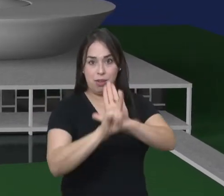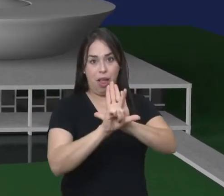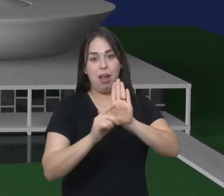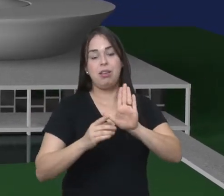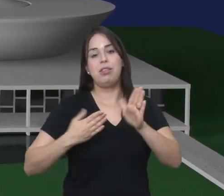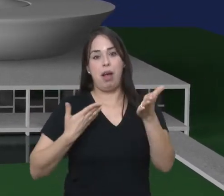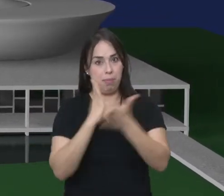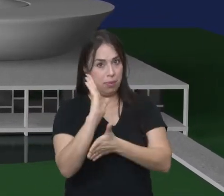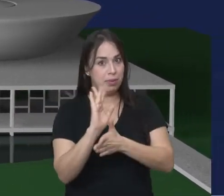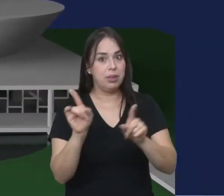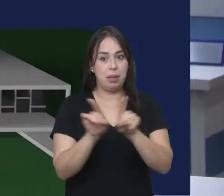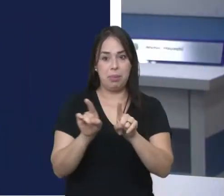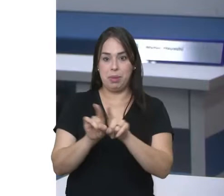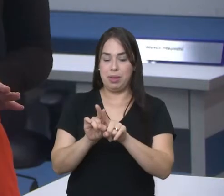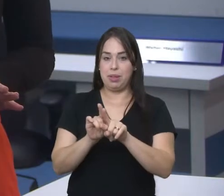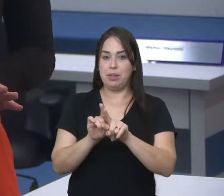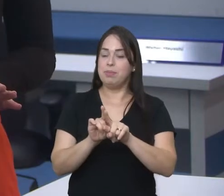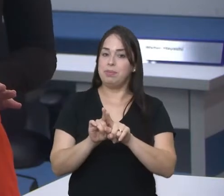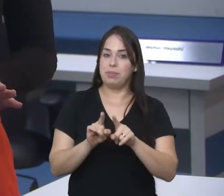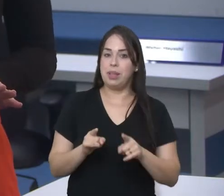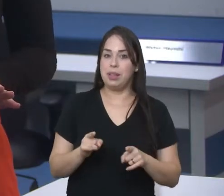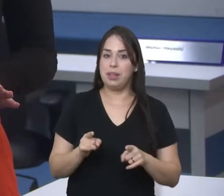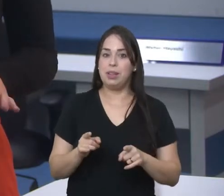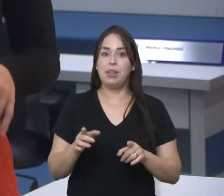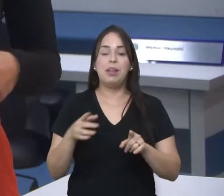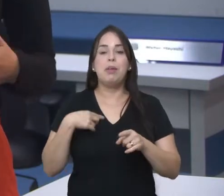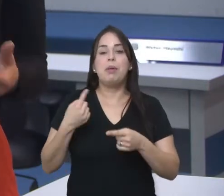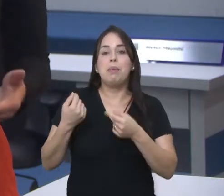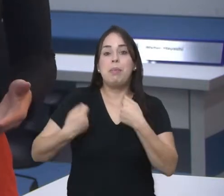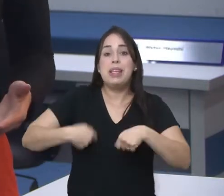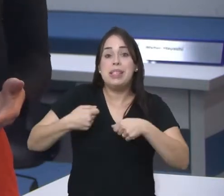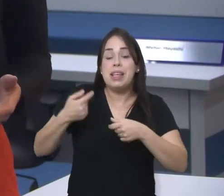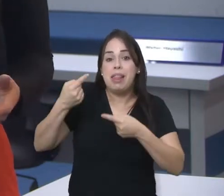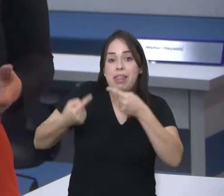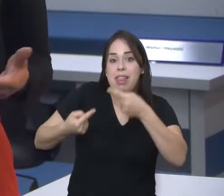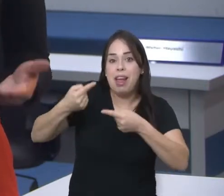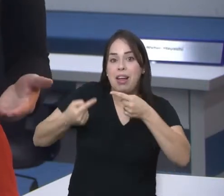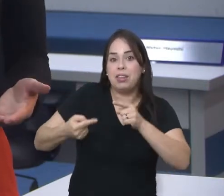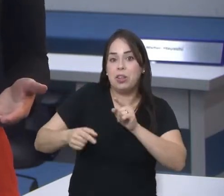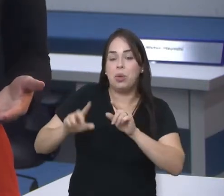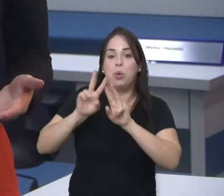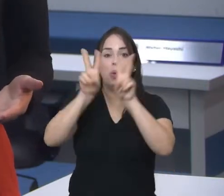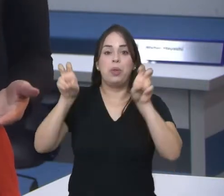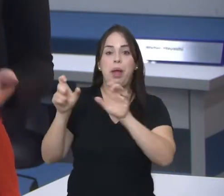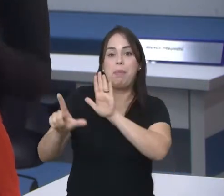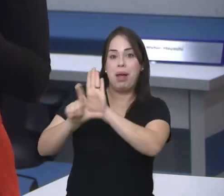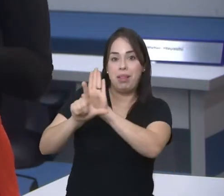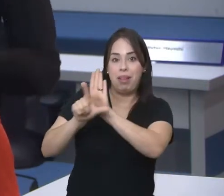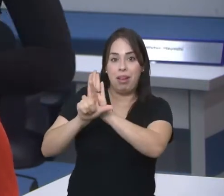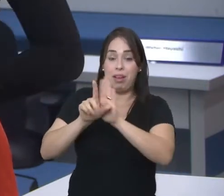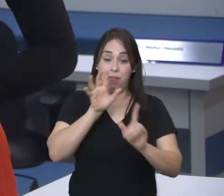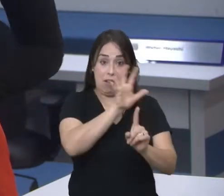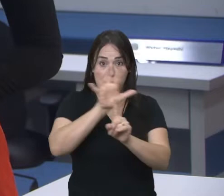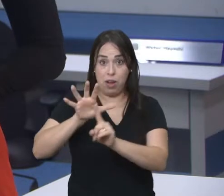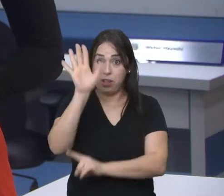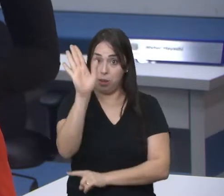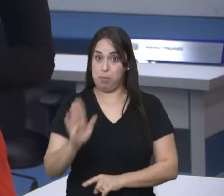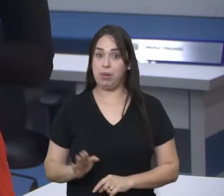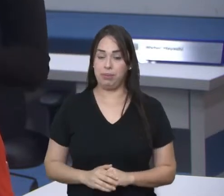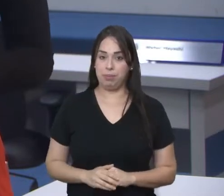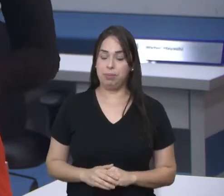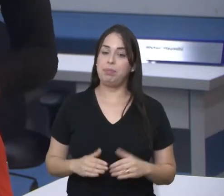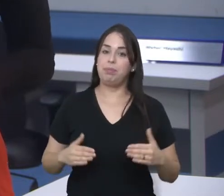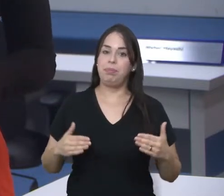aprovação de leis. Esse sistema existe para que haja um debate maior sobre as leis que vão impactar diretamente o país.